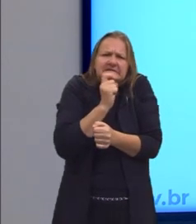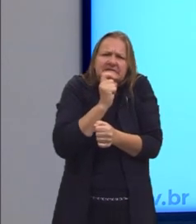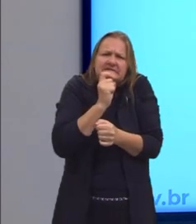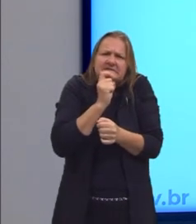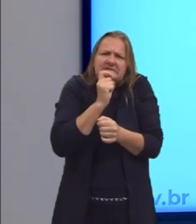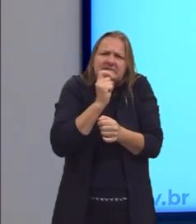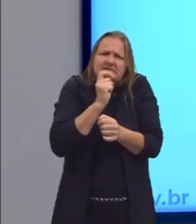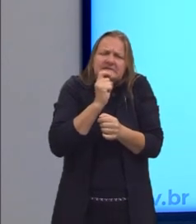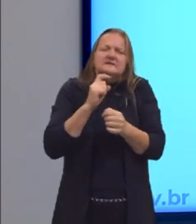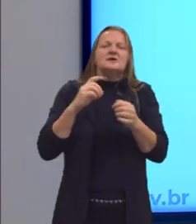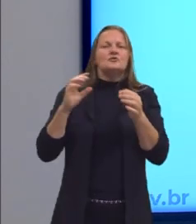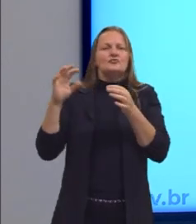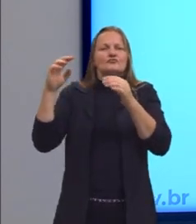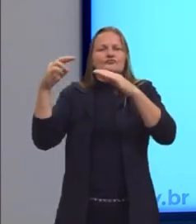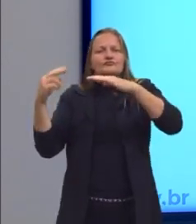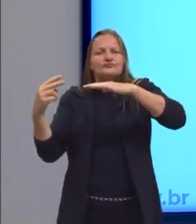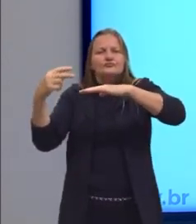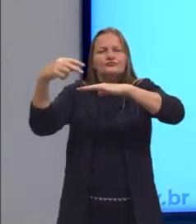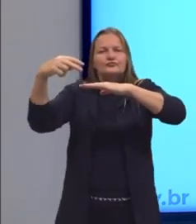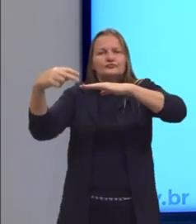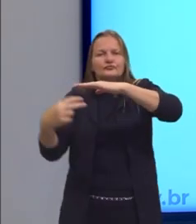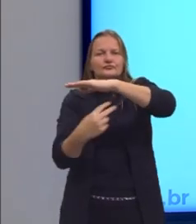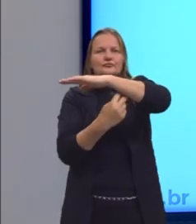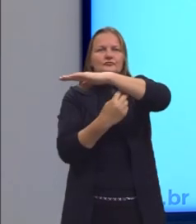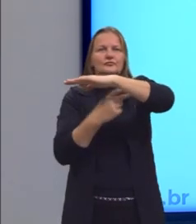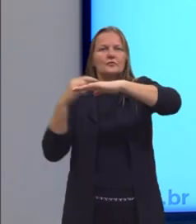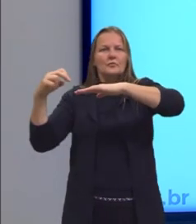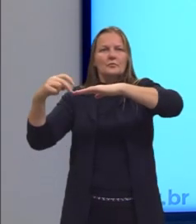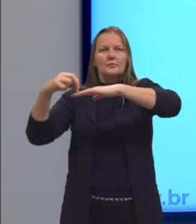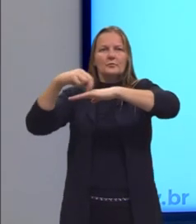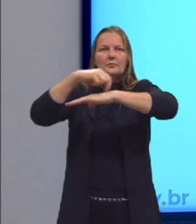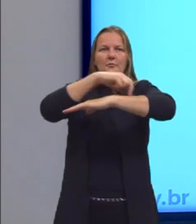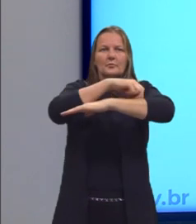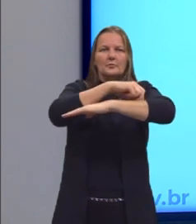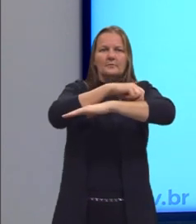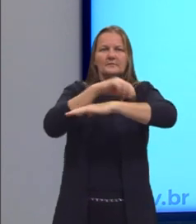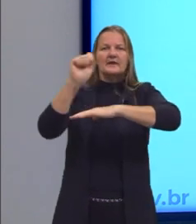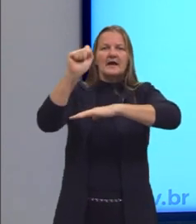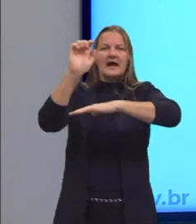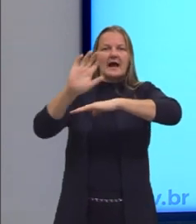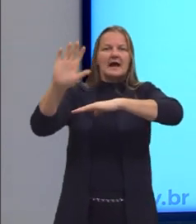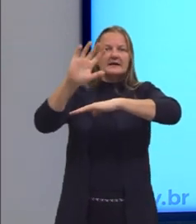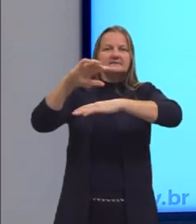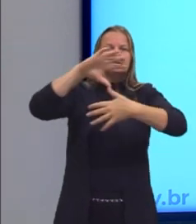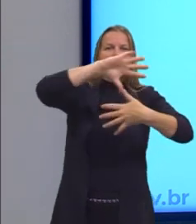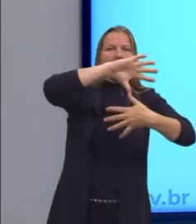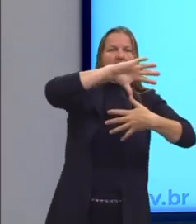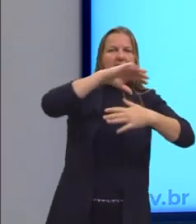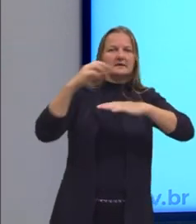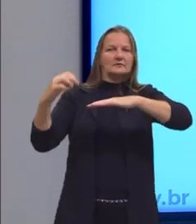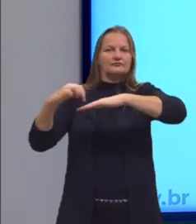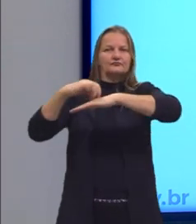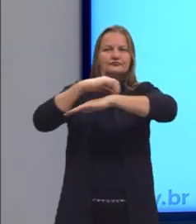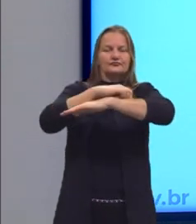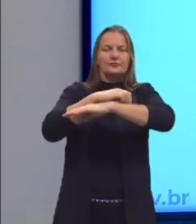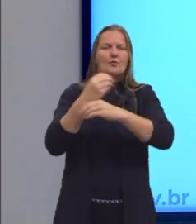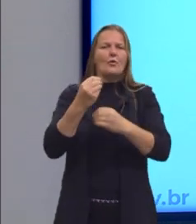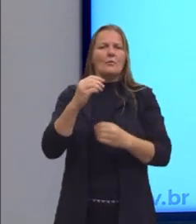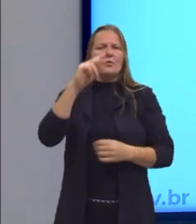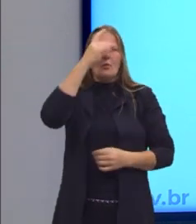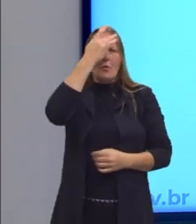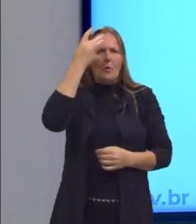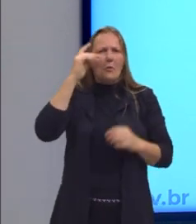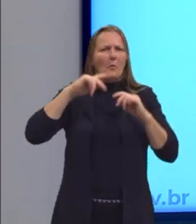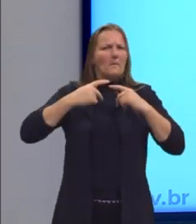possível fazer essa travessia a pé. E é a teoria mais aceita, então, de como os seres humanos, como os